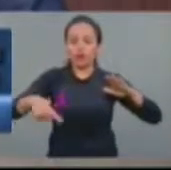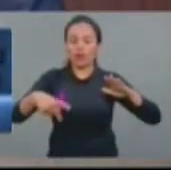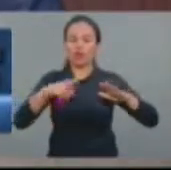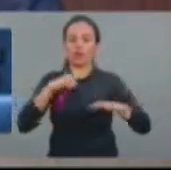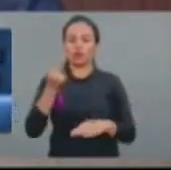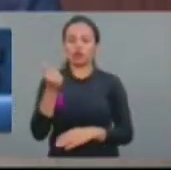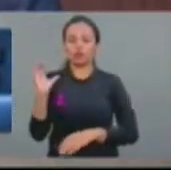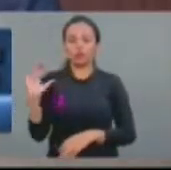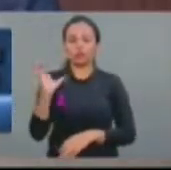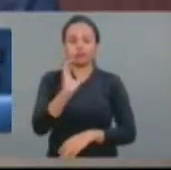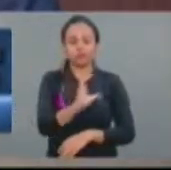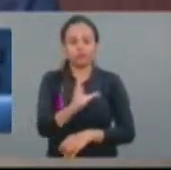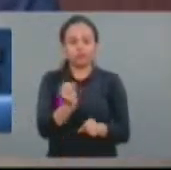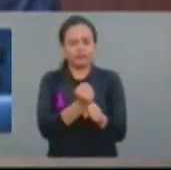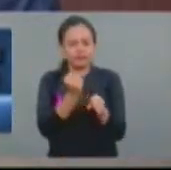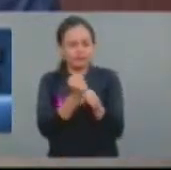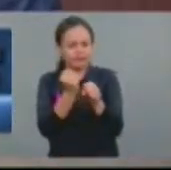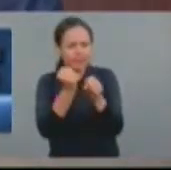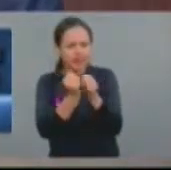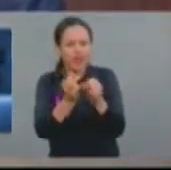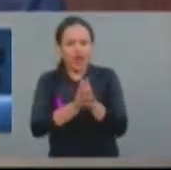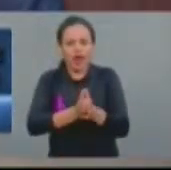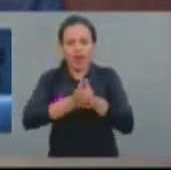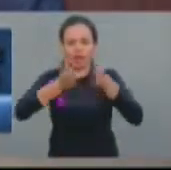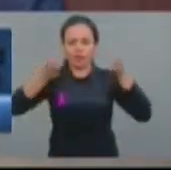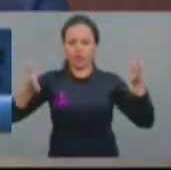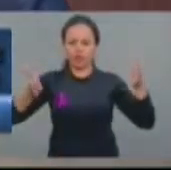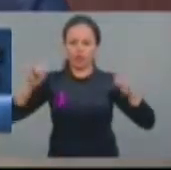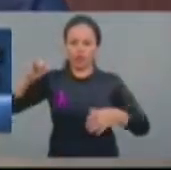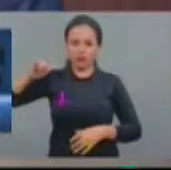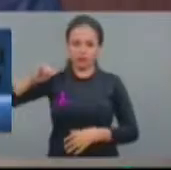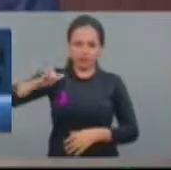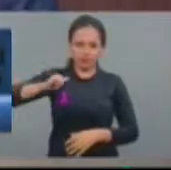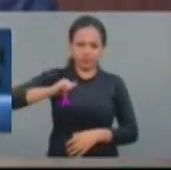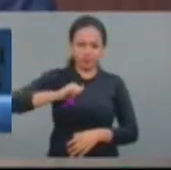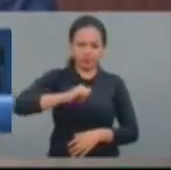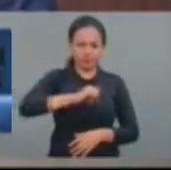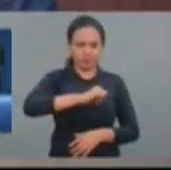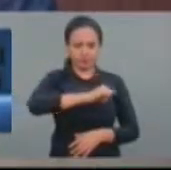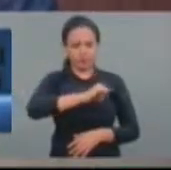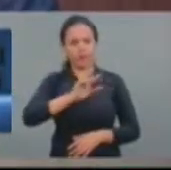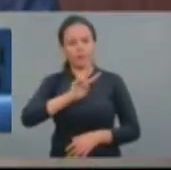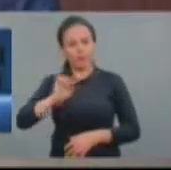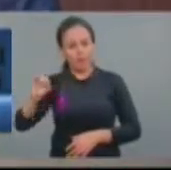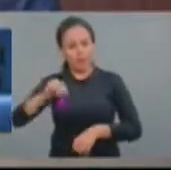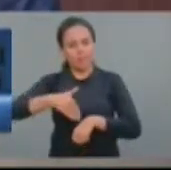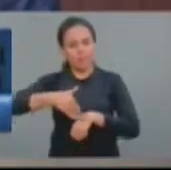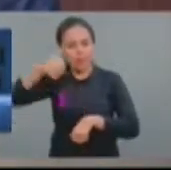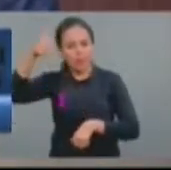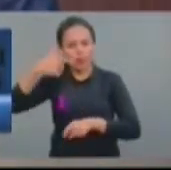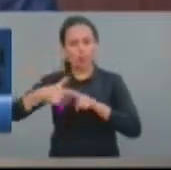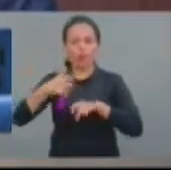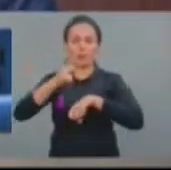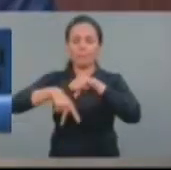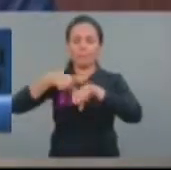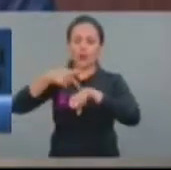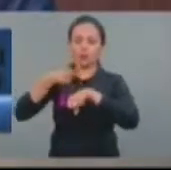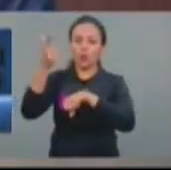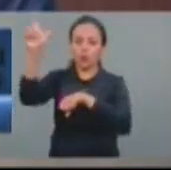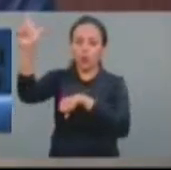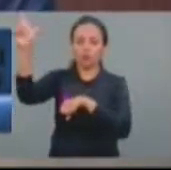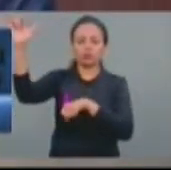modernização e a perspectiva da instalação do Hub e da TAM, aqui no nosso Estado do Ceará, se fortaleça ainda mais.